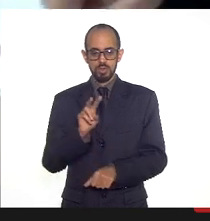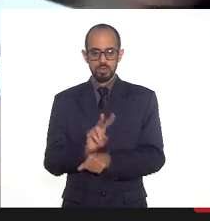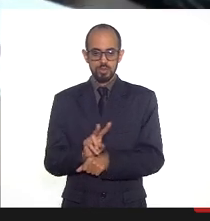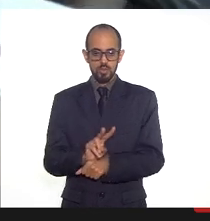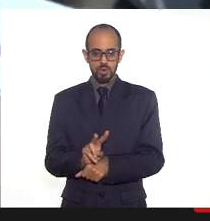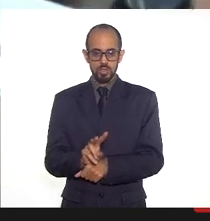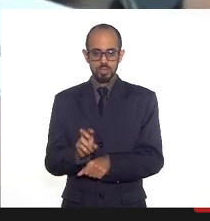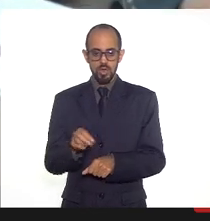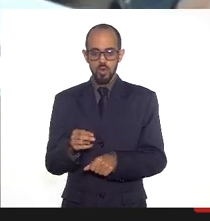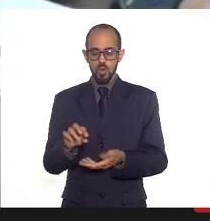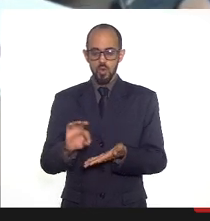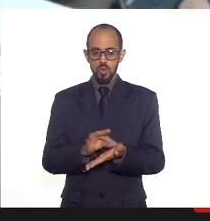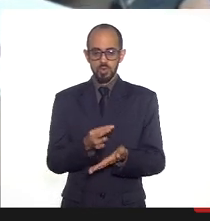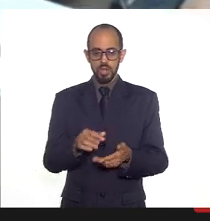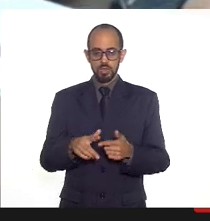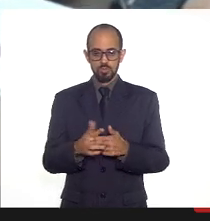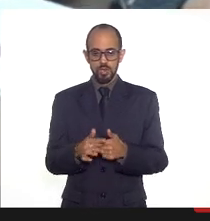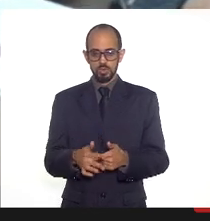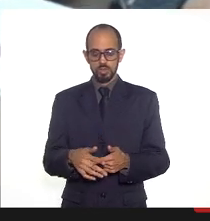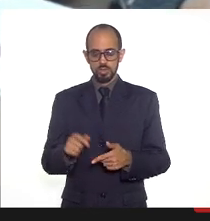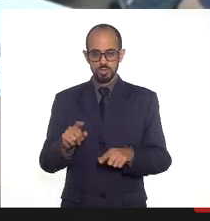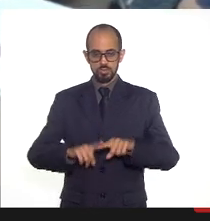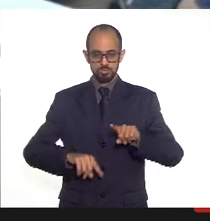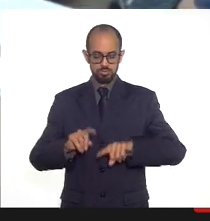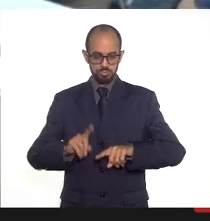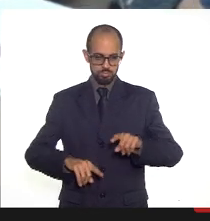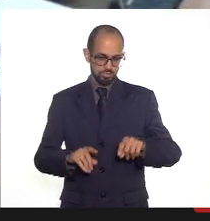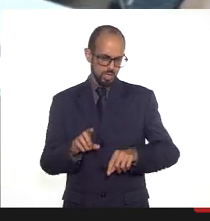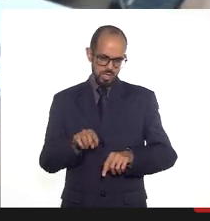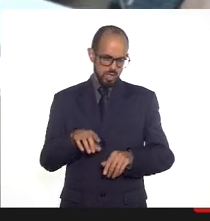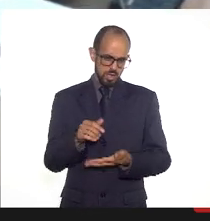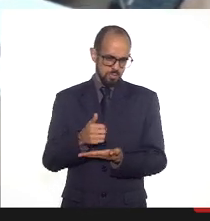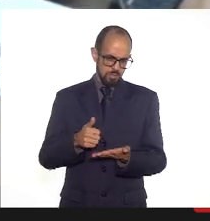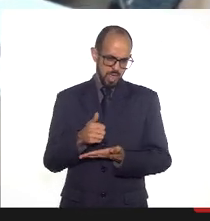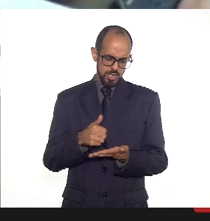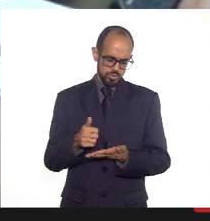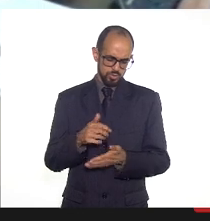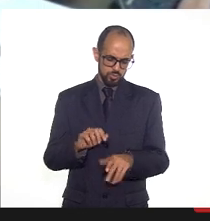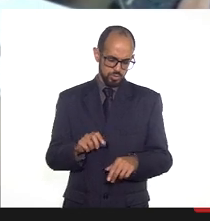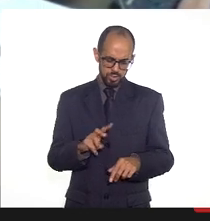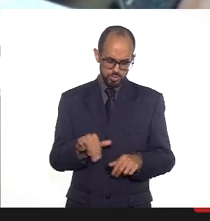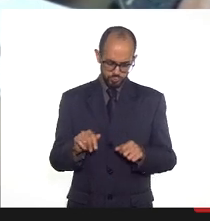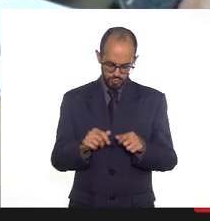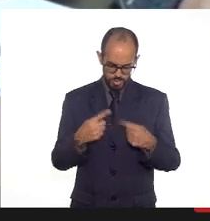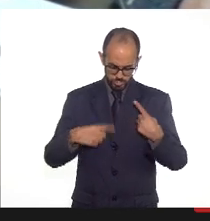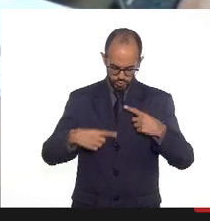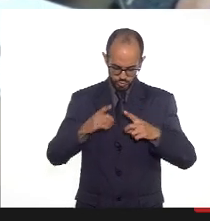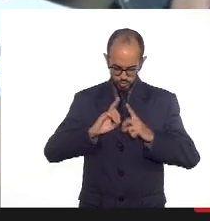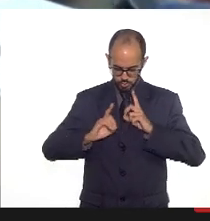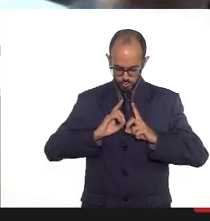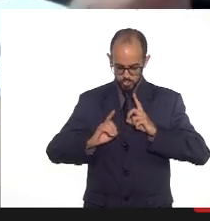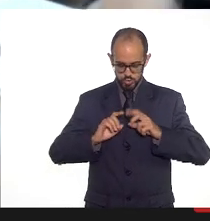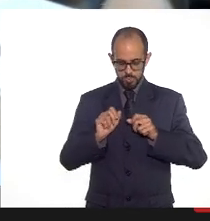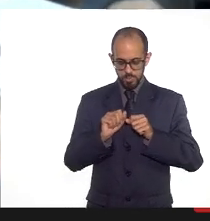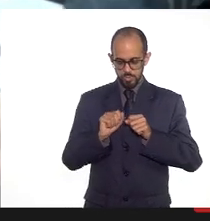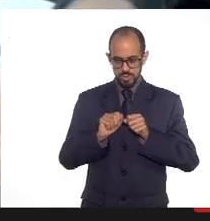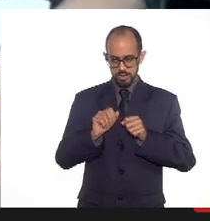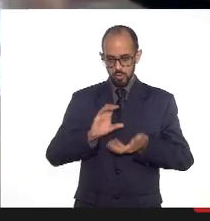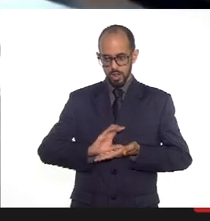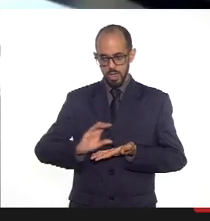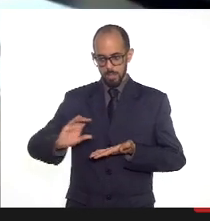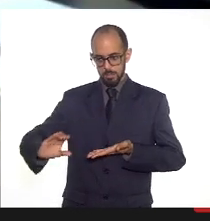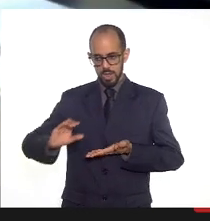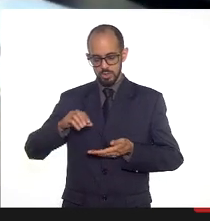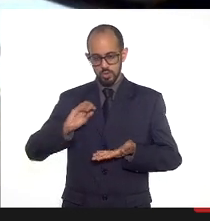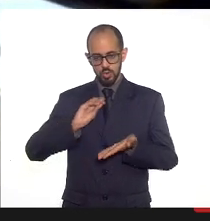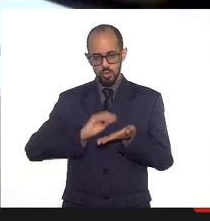falta um contrato de manutenção dos equipamentos, é basicamente isso que a gente vai estar discutindo agora para fazer o repasse e colocar isso na